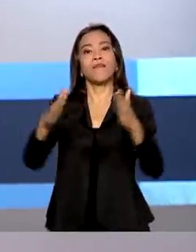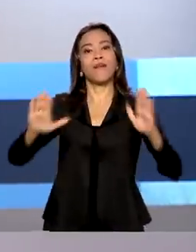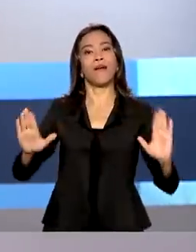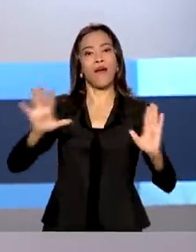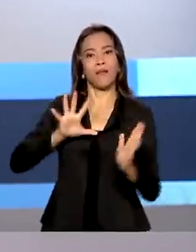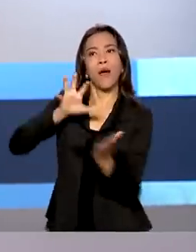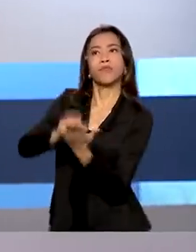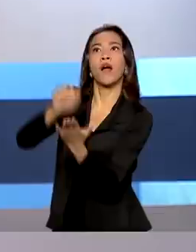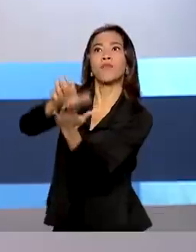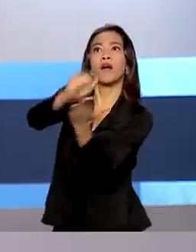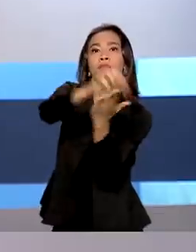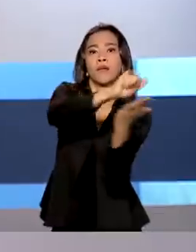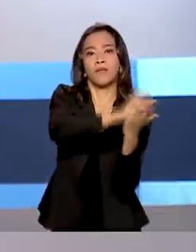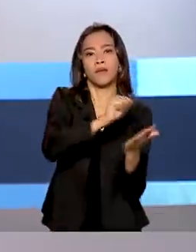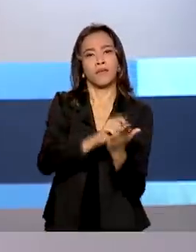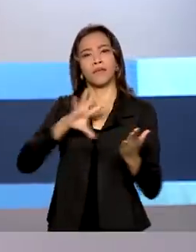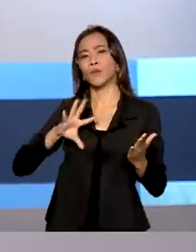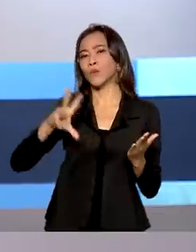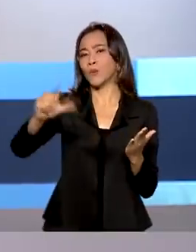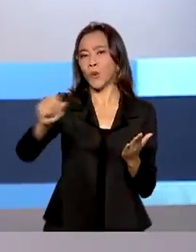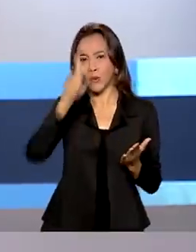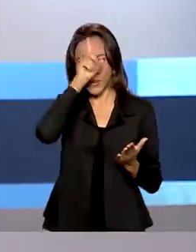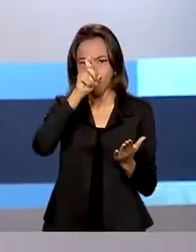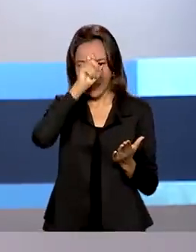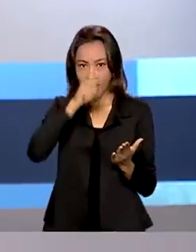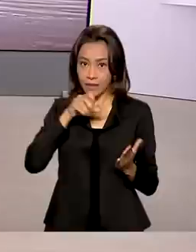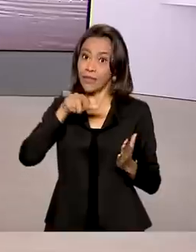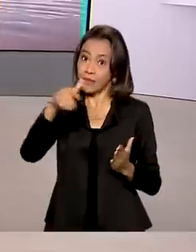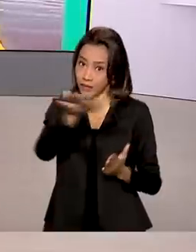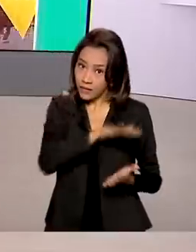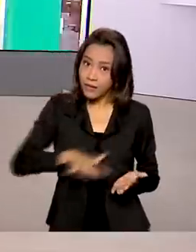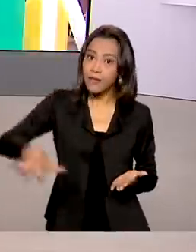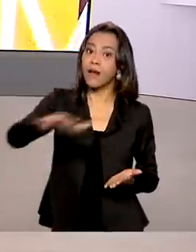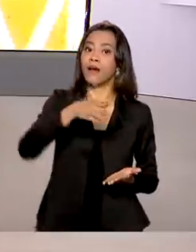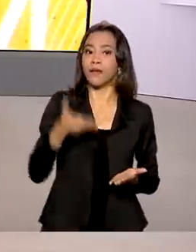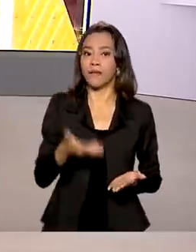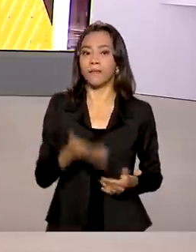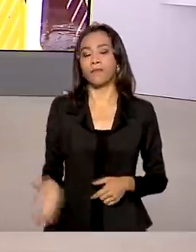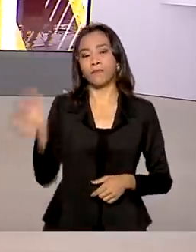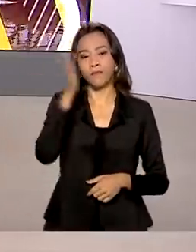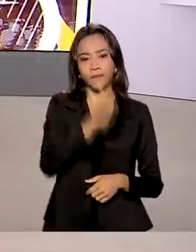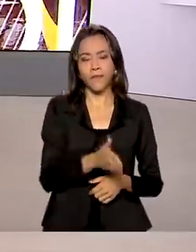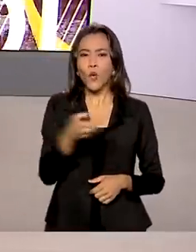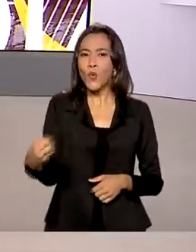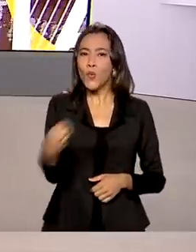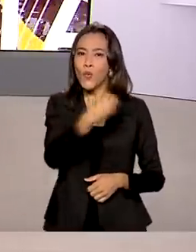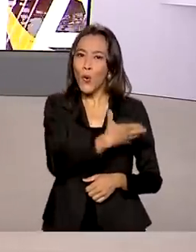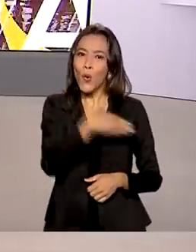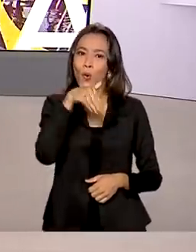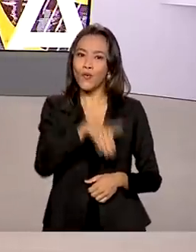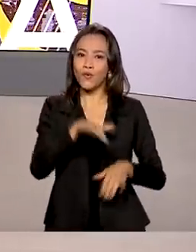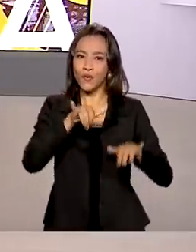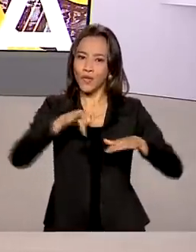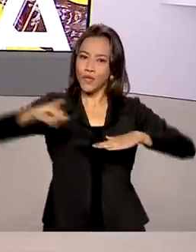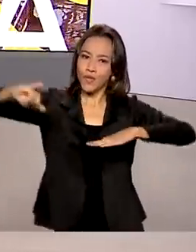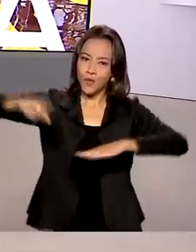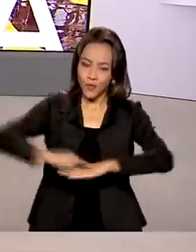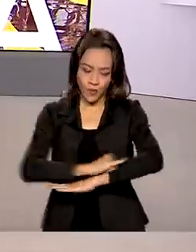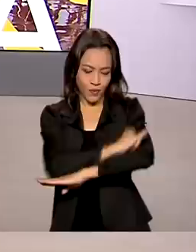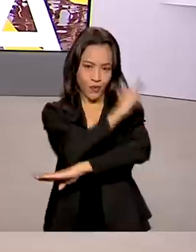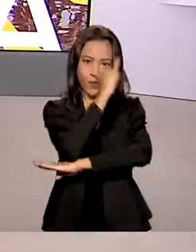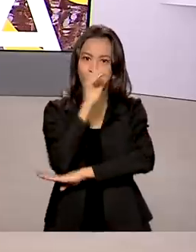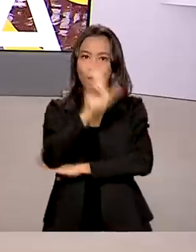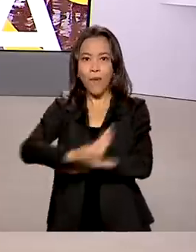todos os hospitais que atuam na saúde suplementar. O novo terminal de Uberlândia está pronto. O